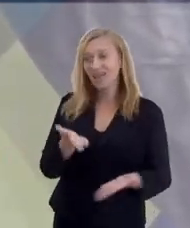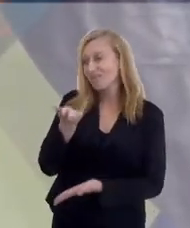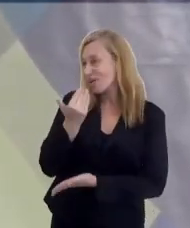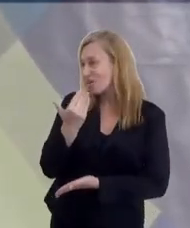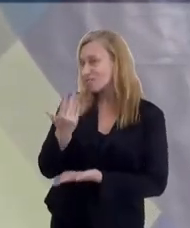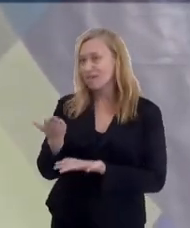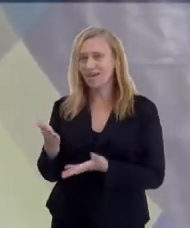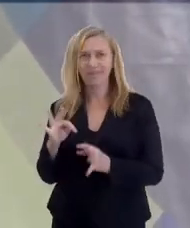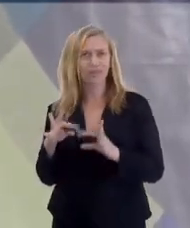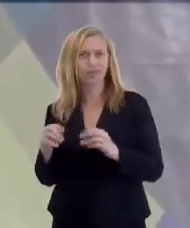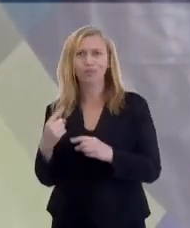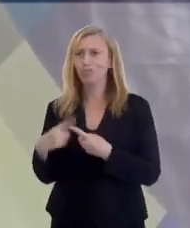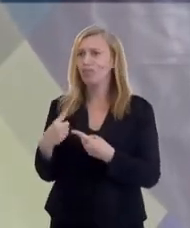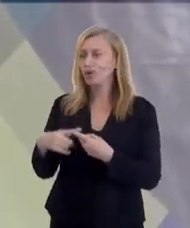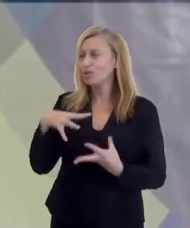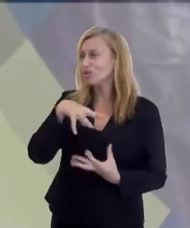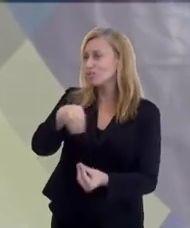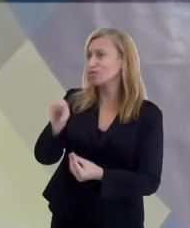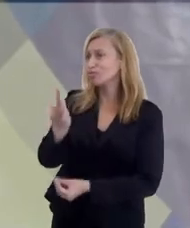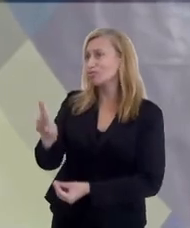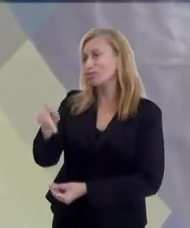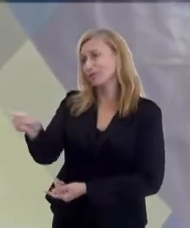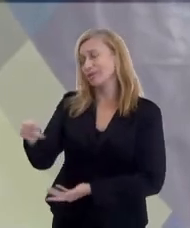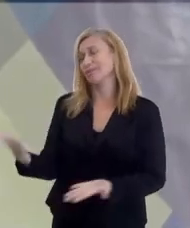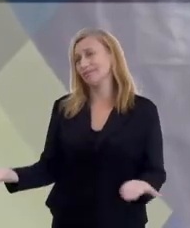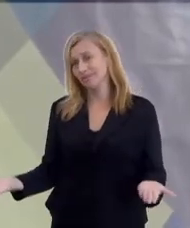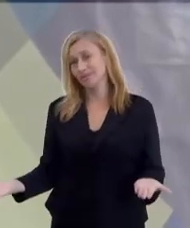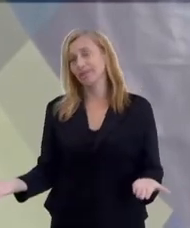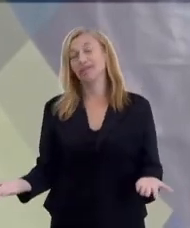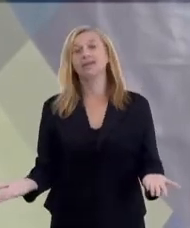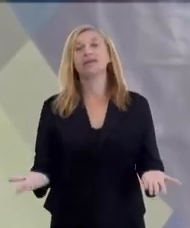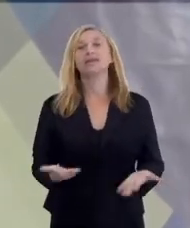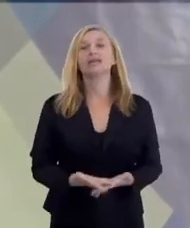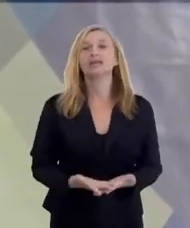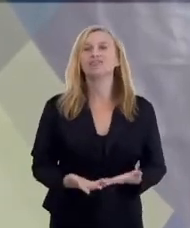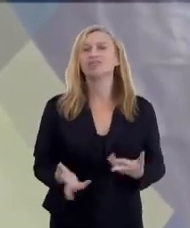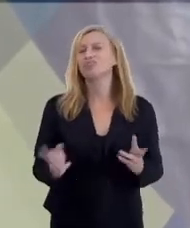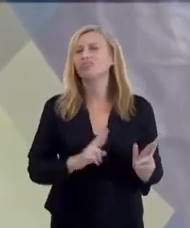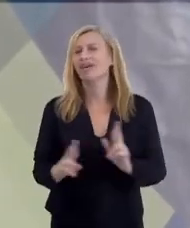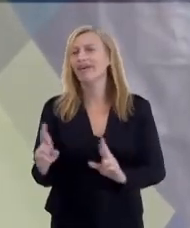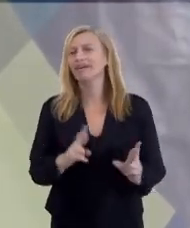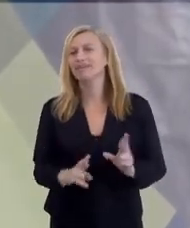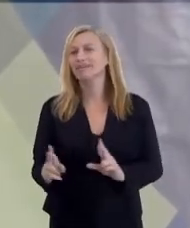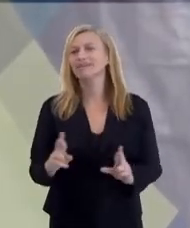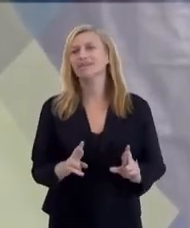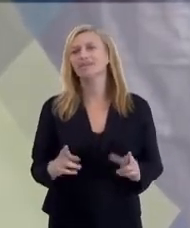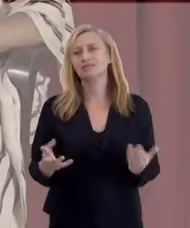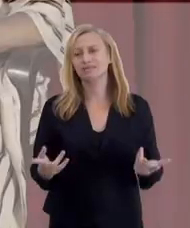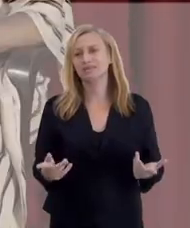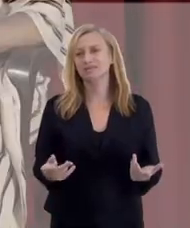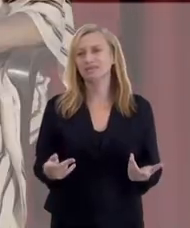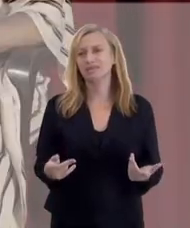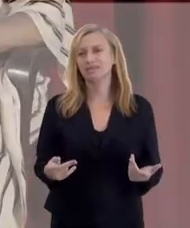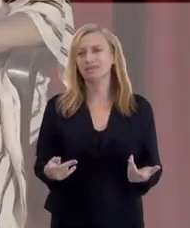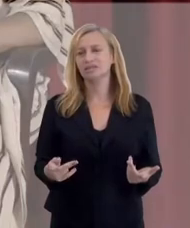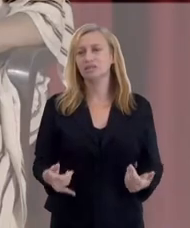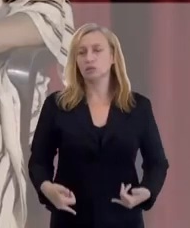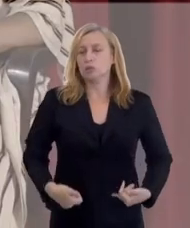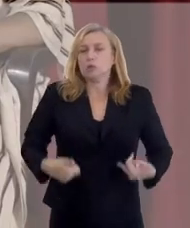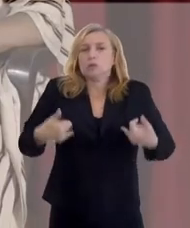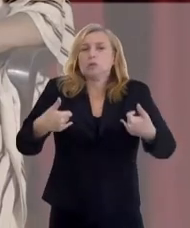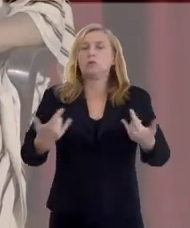já quer convidar você para almoço, então, acabava criando uma relação que era perniciosa.